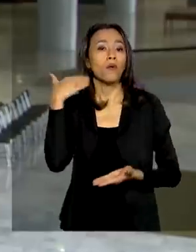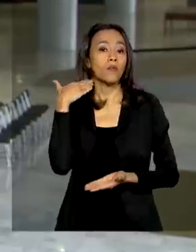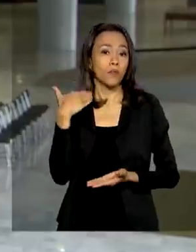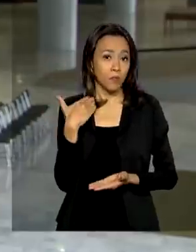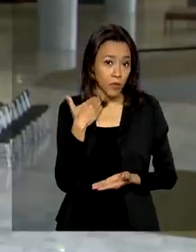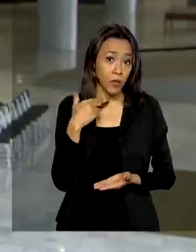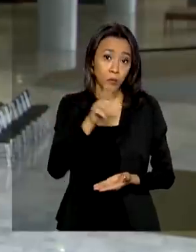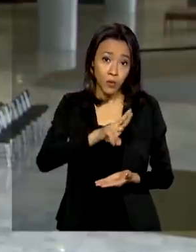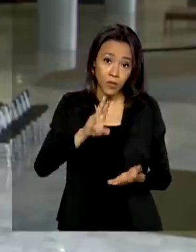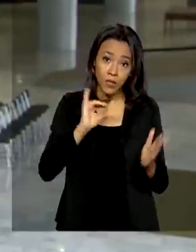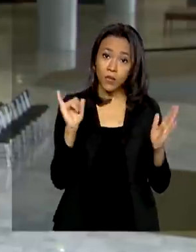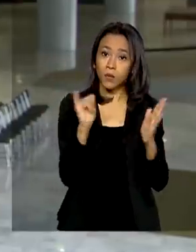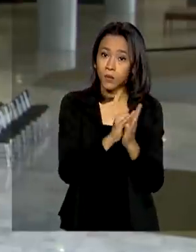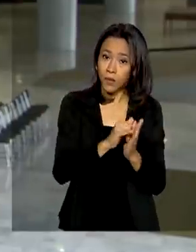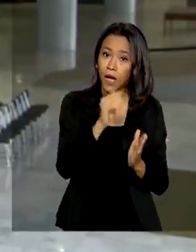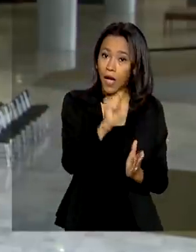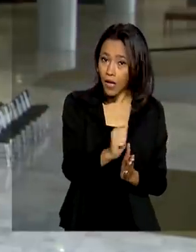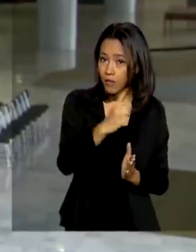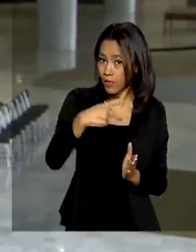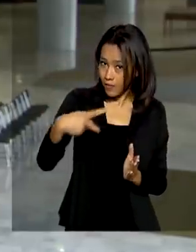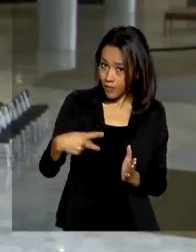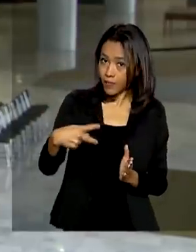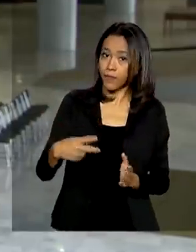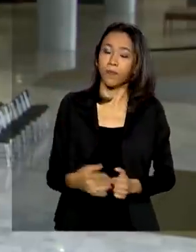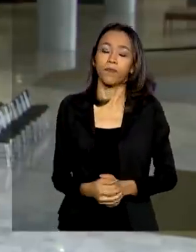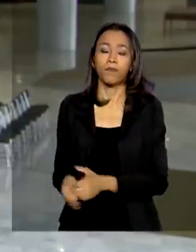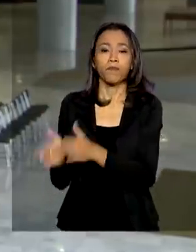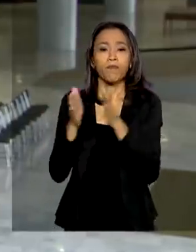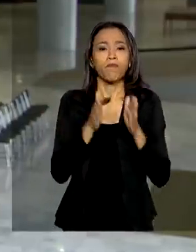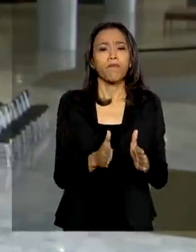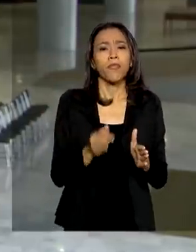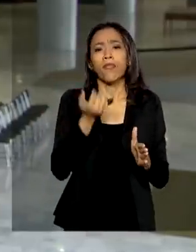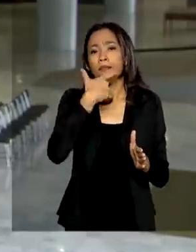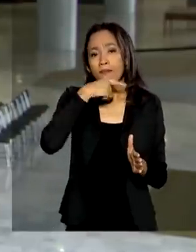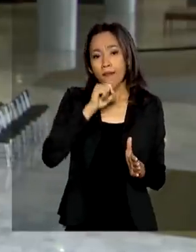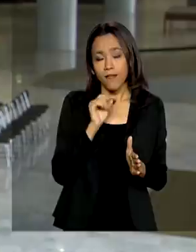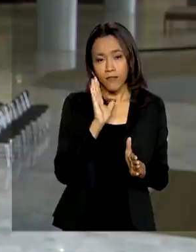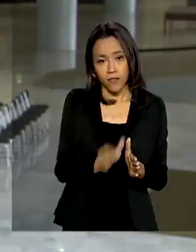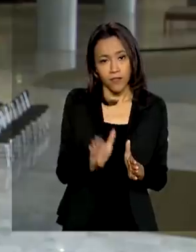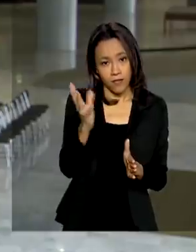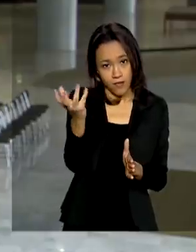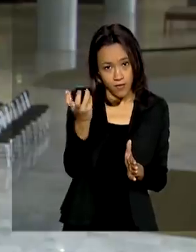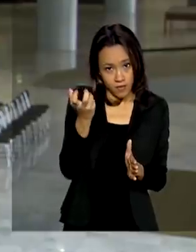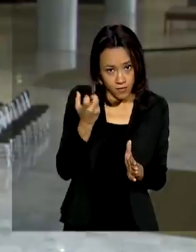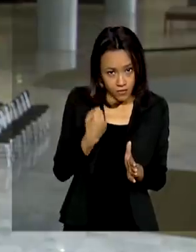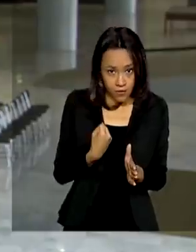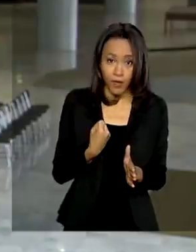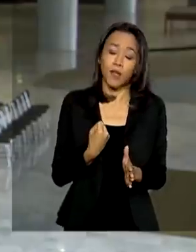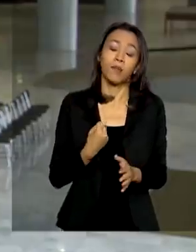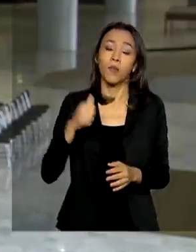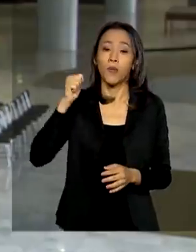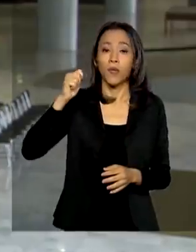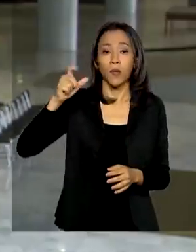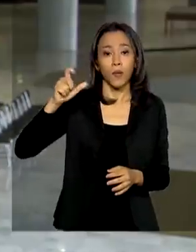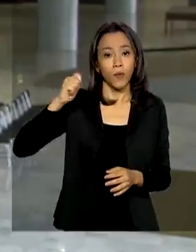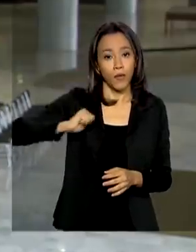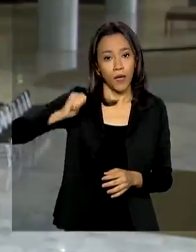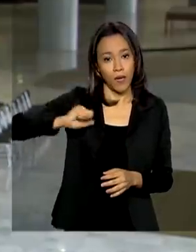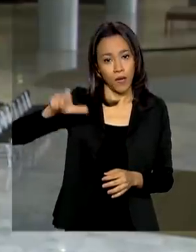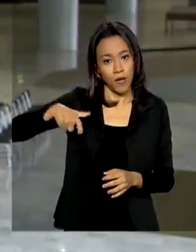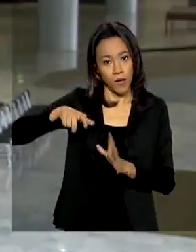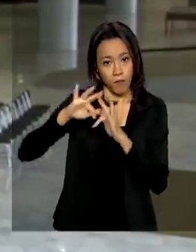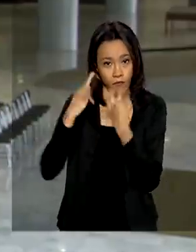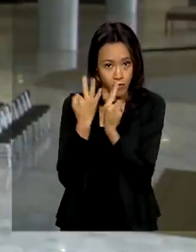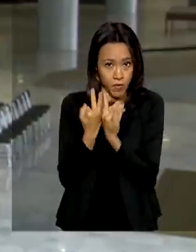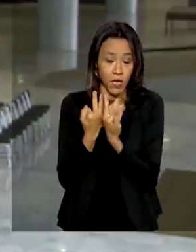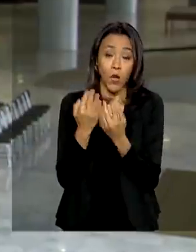meio do aplicativo Caixa Tem. E olha, Renata, quem recebe, para quem recebe o Bolsa Família, o calendário de